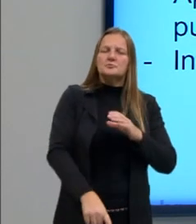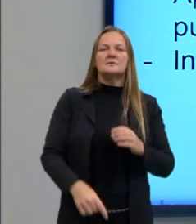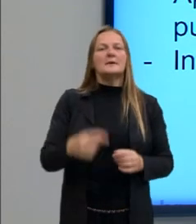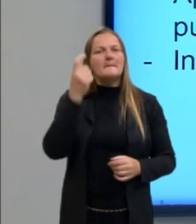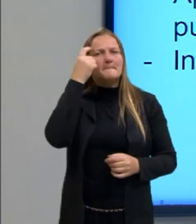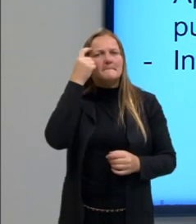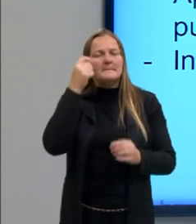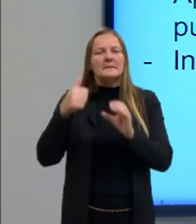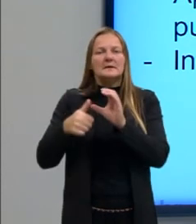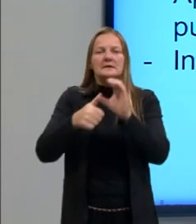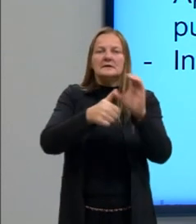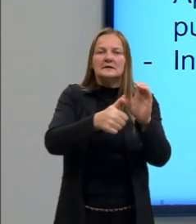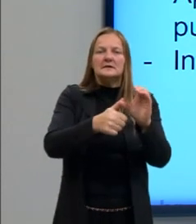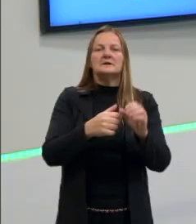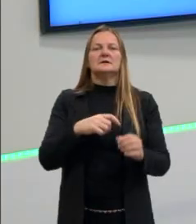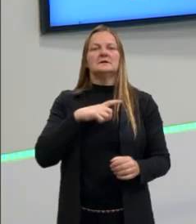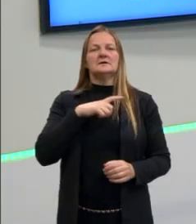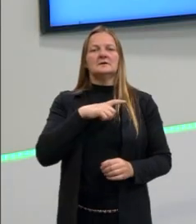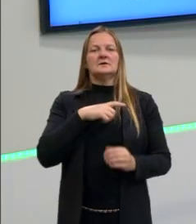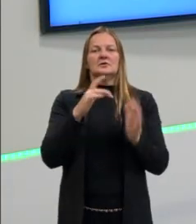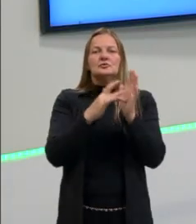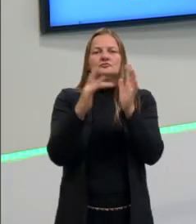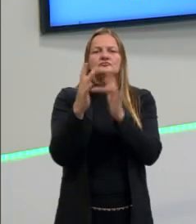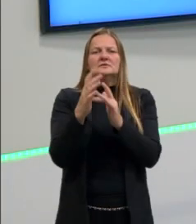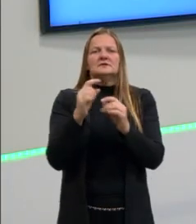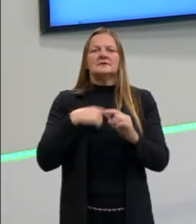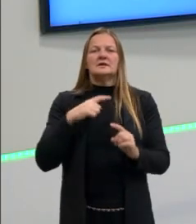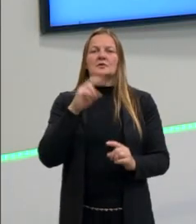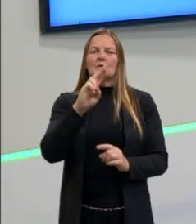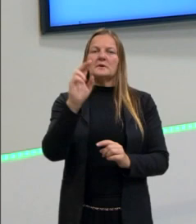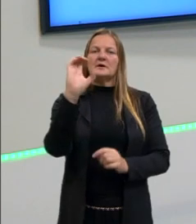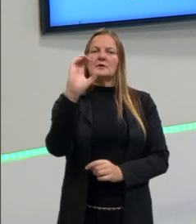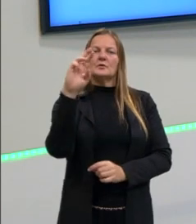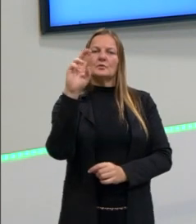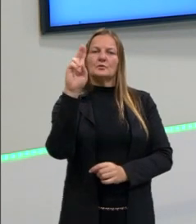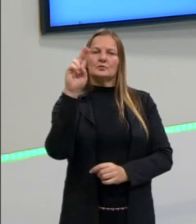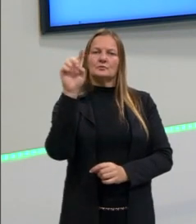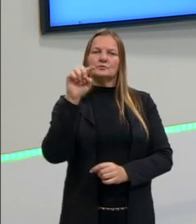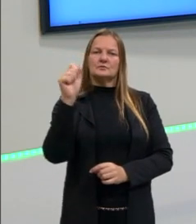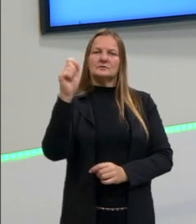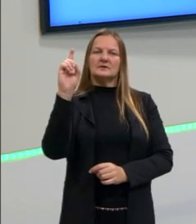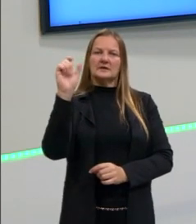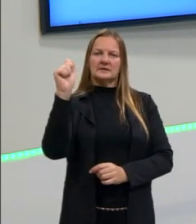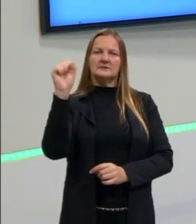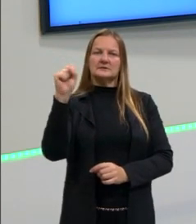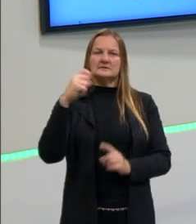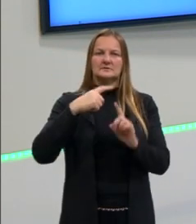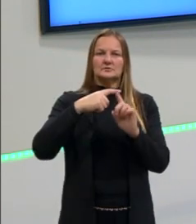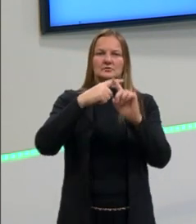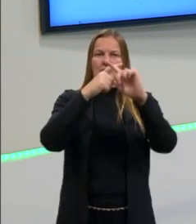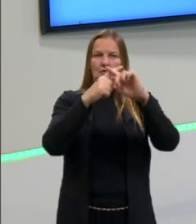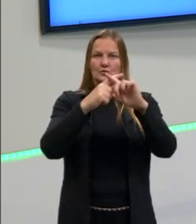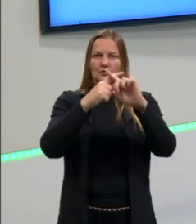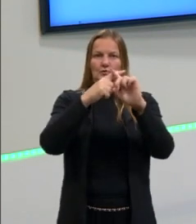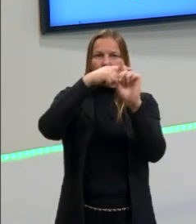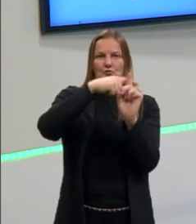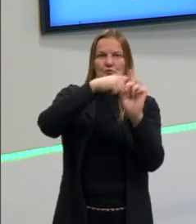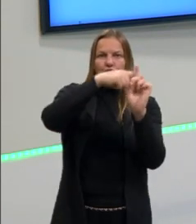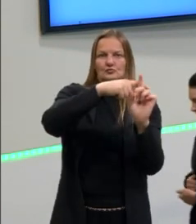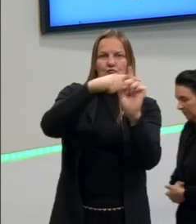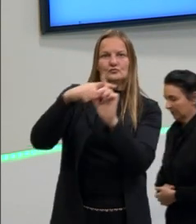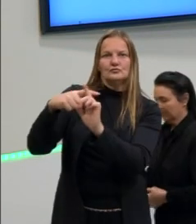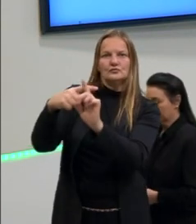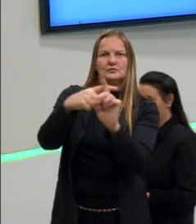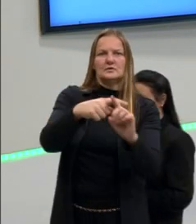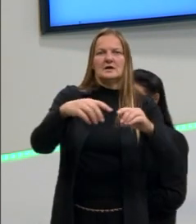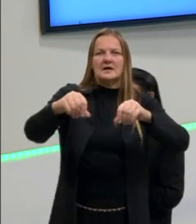mentalidade cristã, vai ser o período que vai ter as cruzadas, que a Europa cristã vai se reunir para tentar tomar a